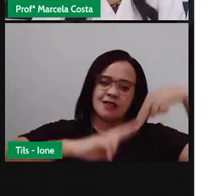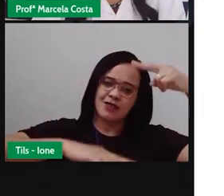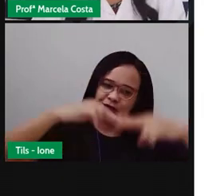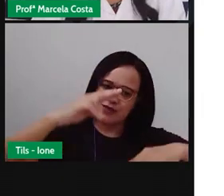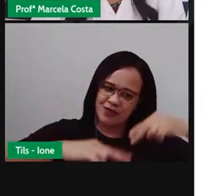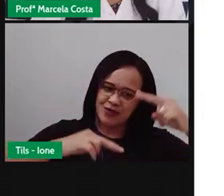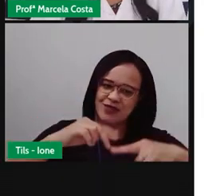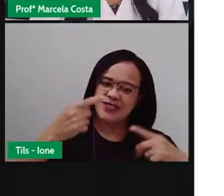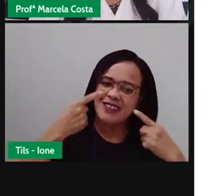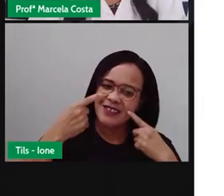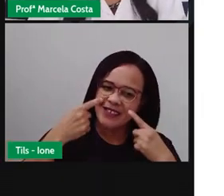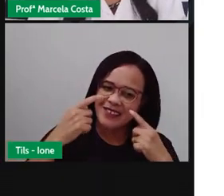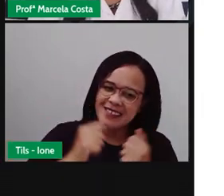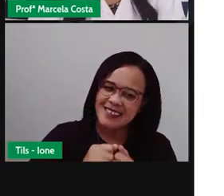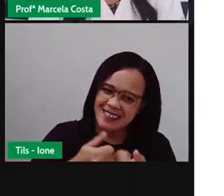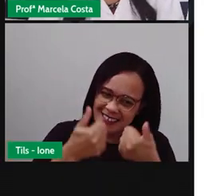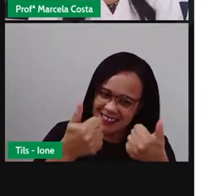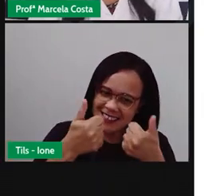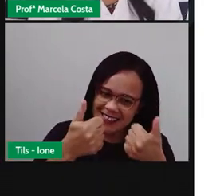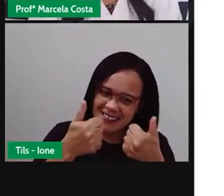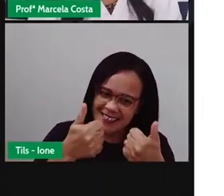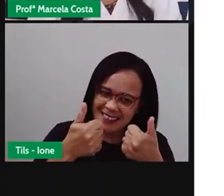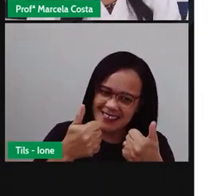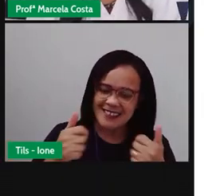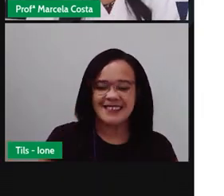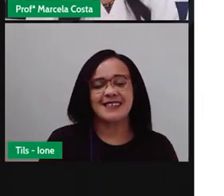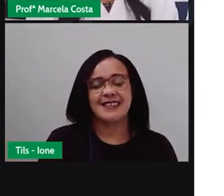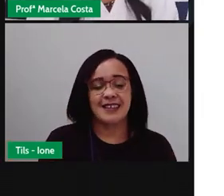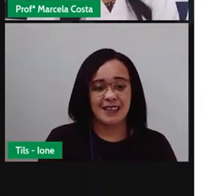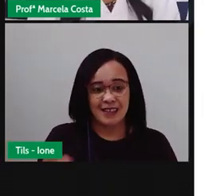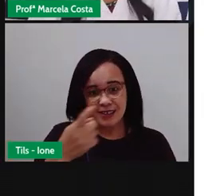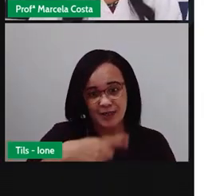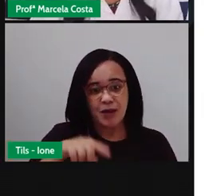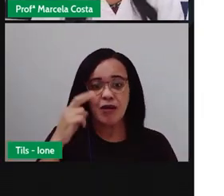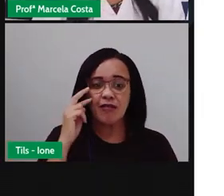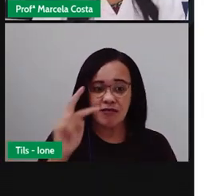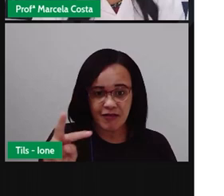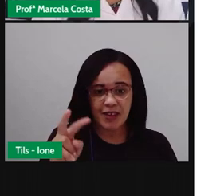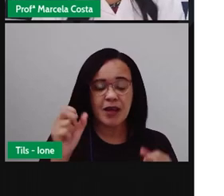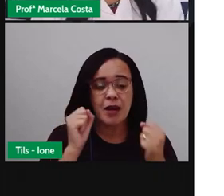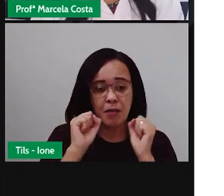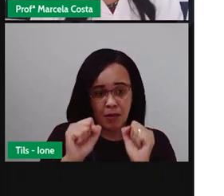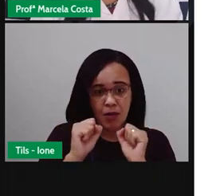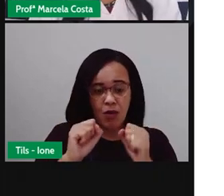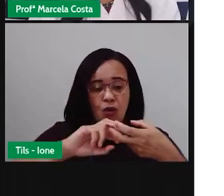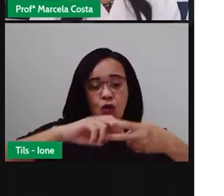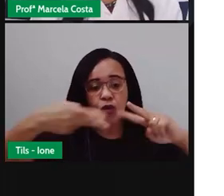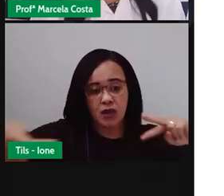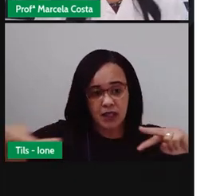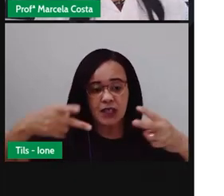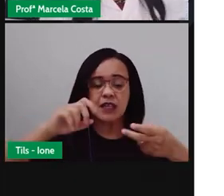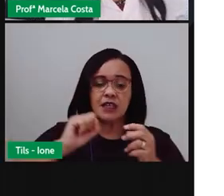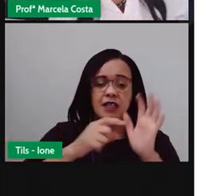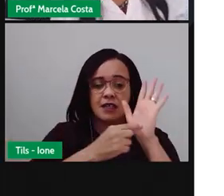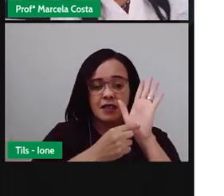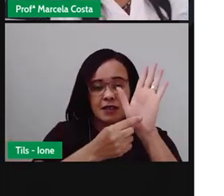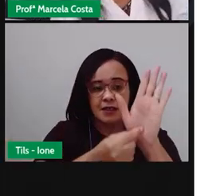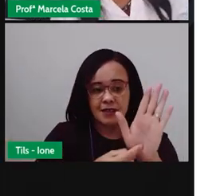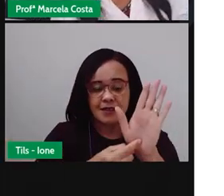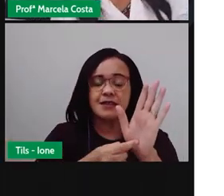Vamos lá acessar essa reportagem, que tá disponível nesse link aqui, que aparece na apresentação.